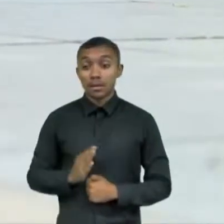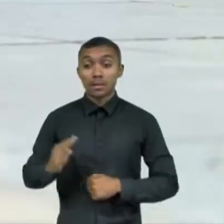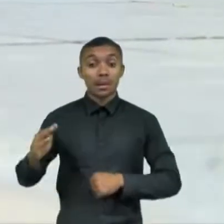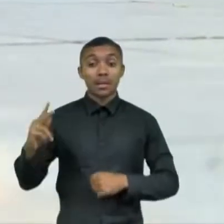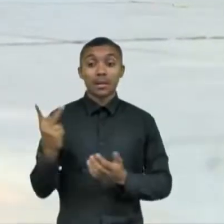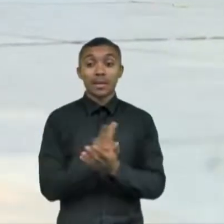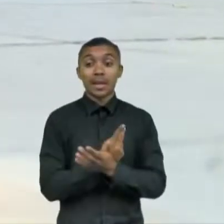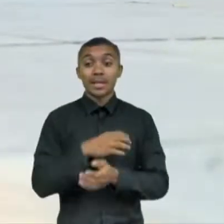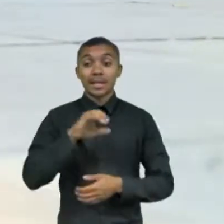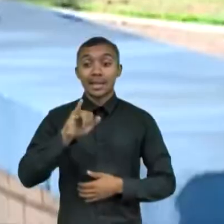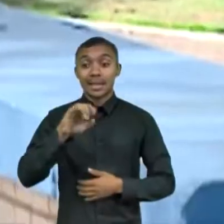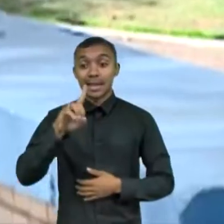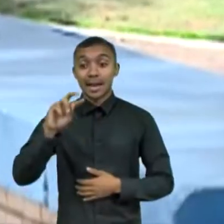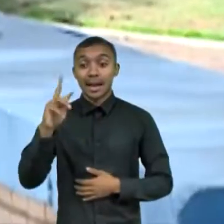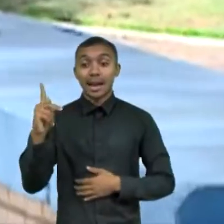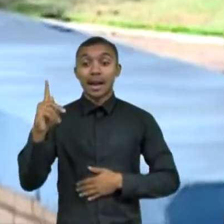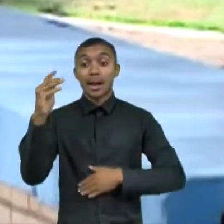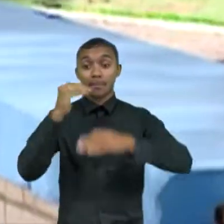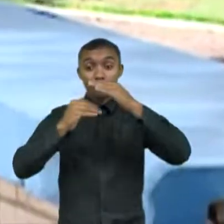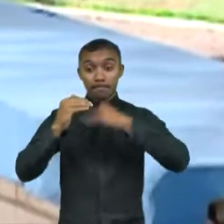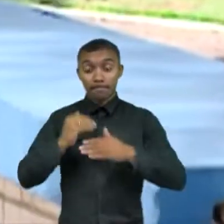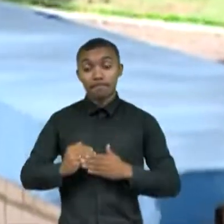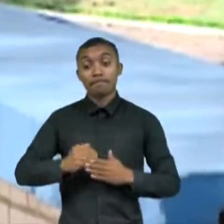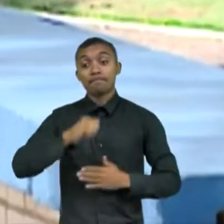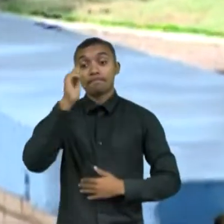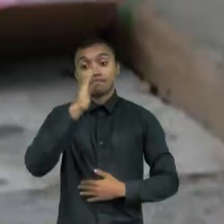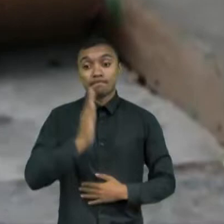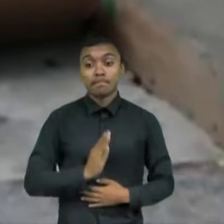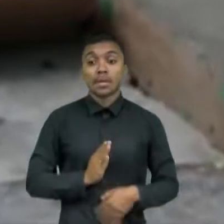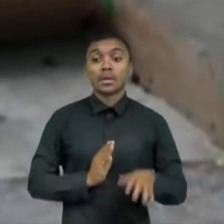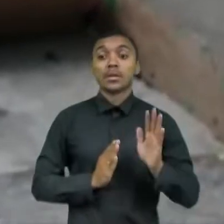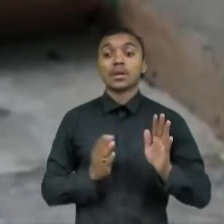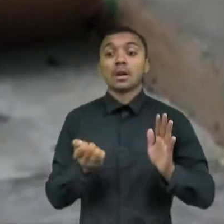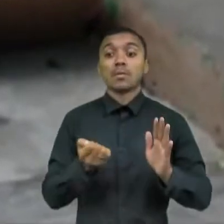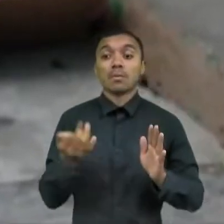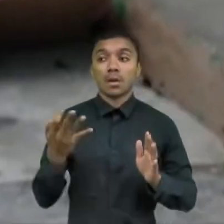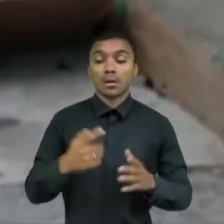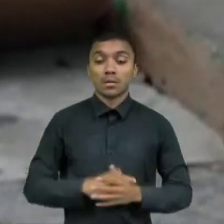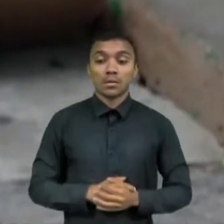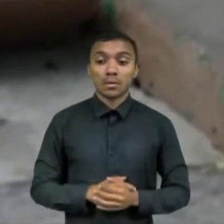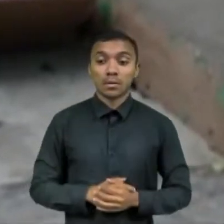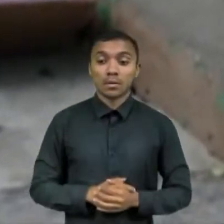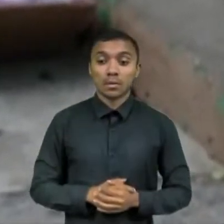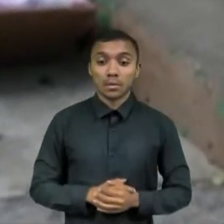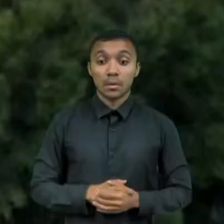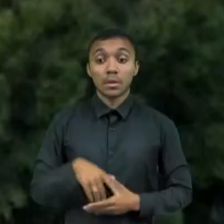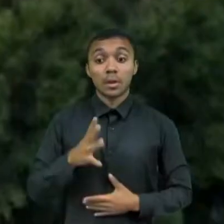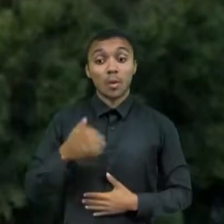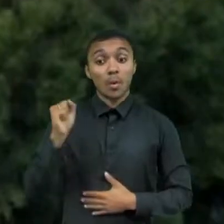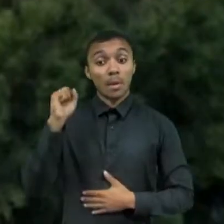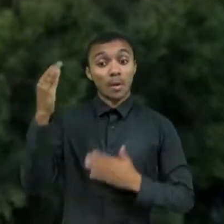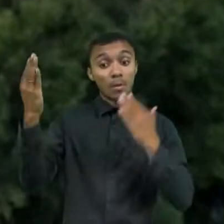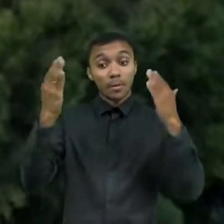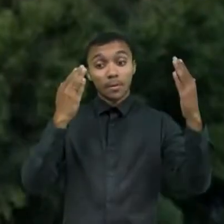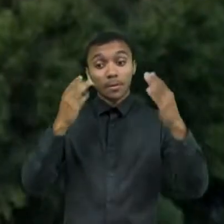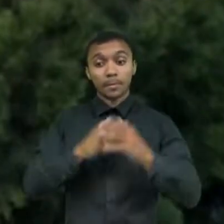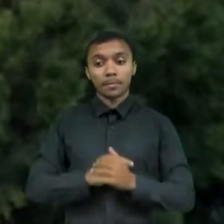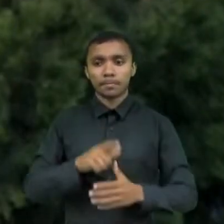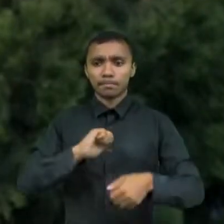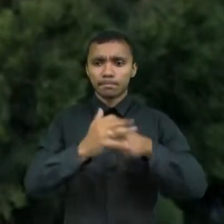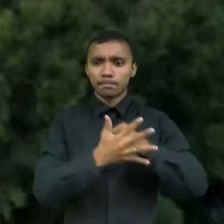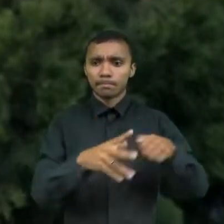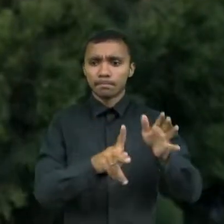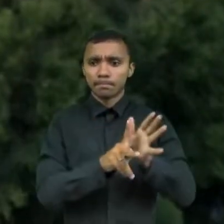humano. Nosso país volta ao nível que tinha há oito anos atrás. A pandemia de covid